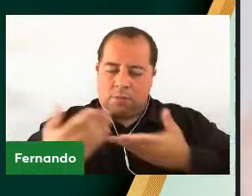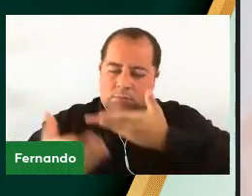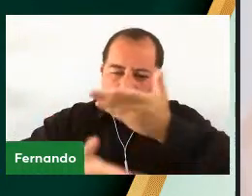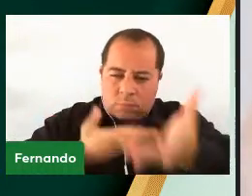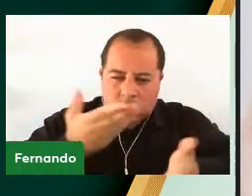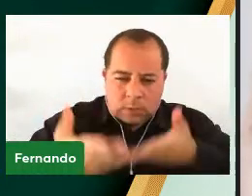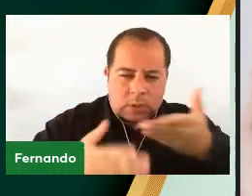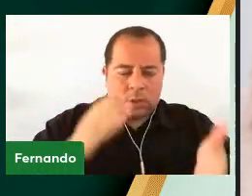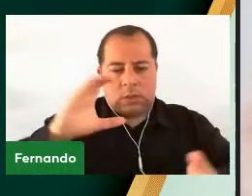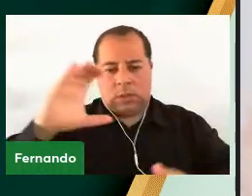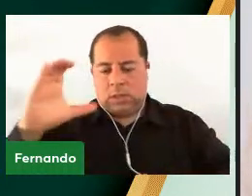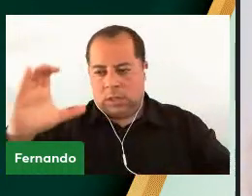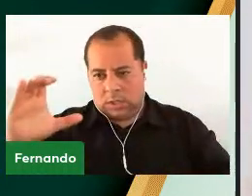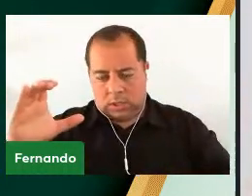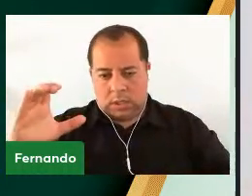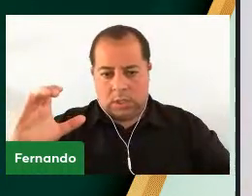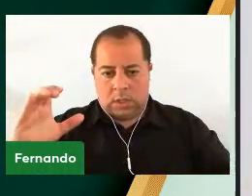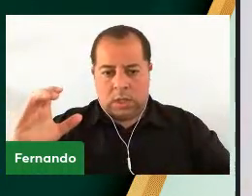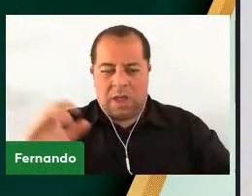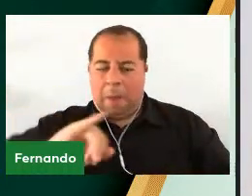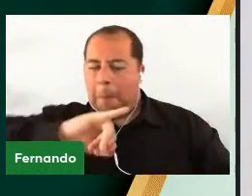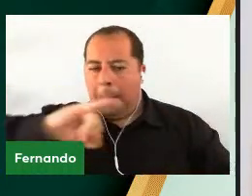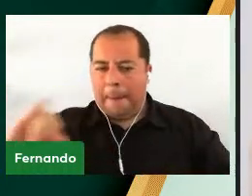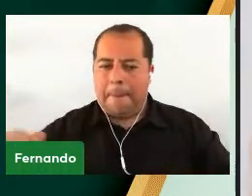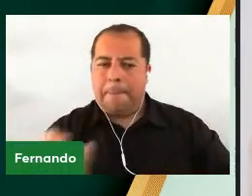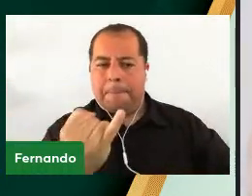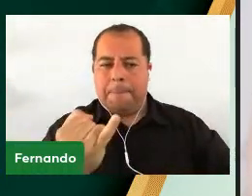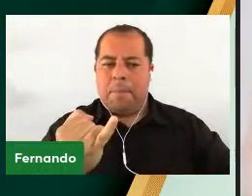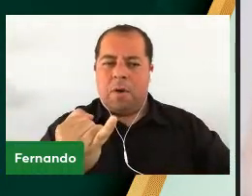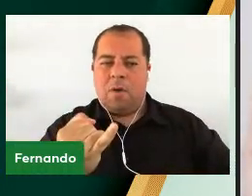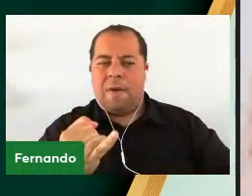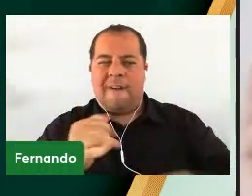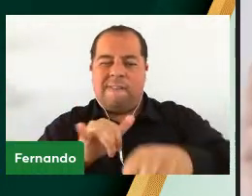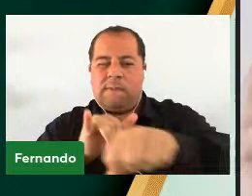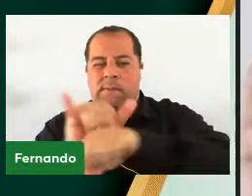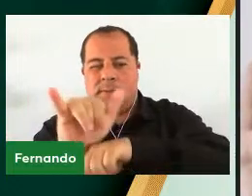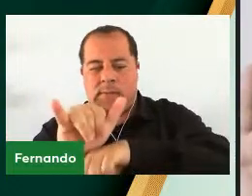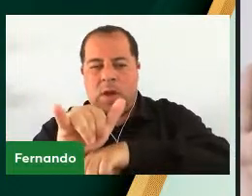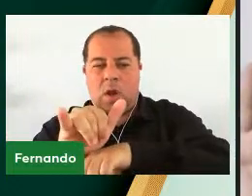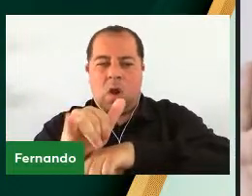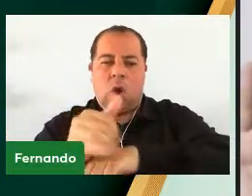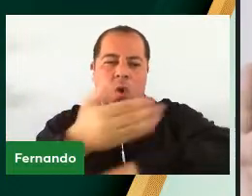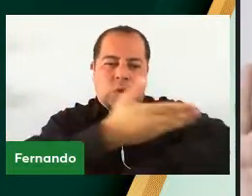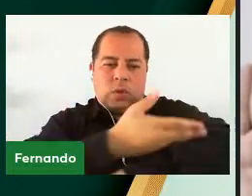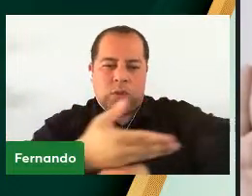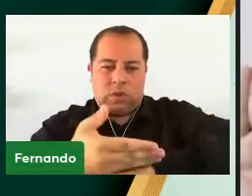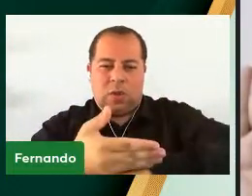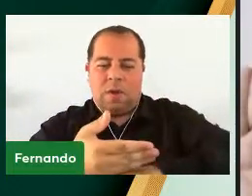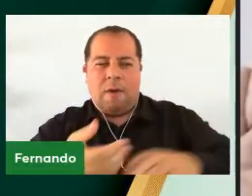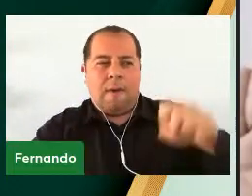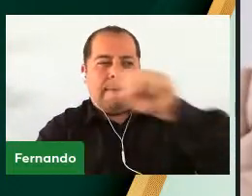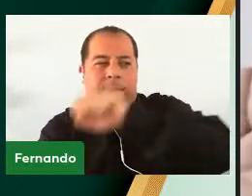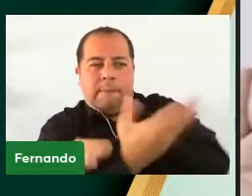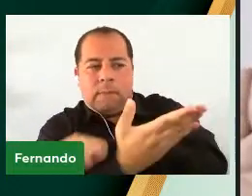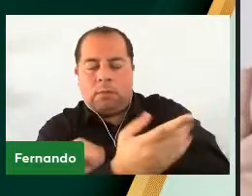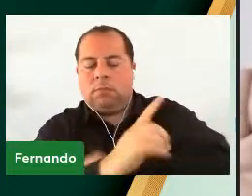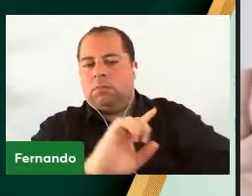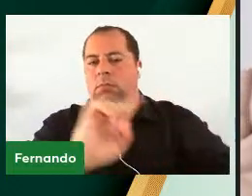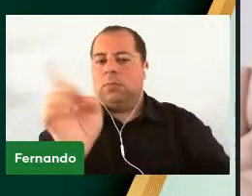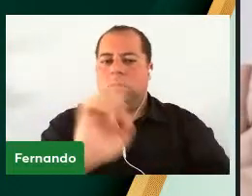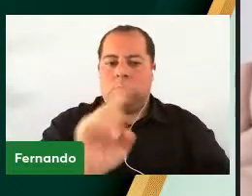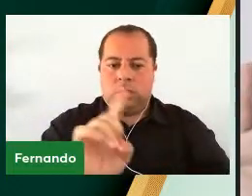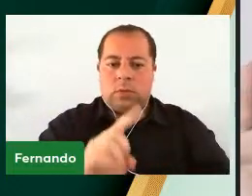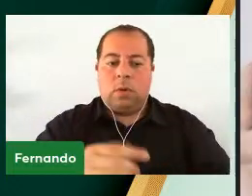ciência Nunca me servirei da profissão para conromper os costumes ou favorecer o crime Se eu cumprir este juramento com